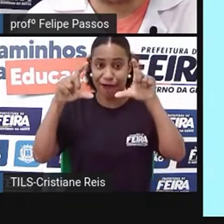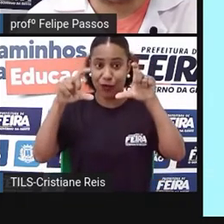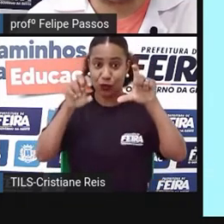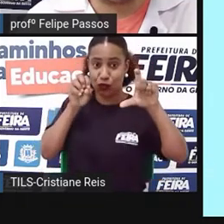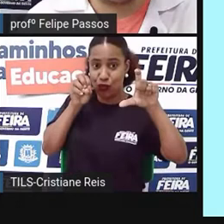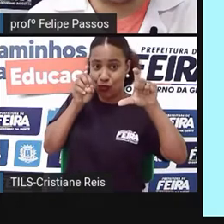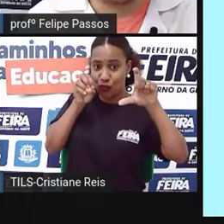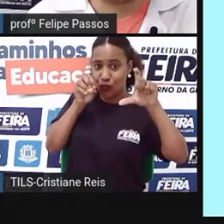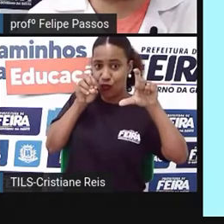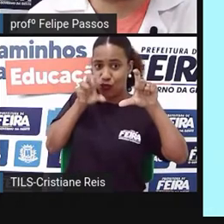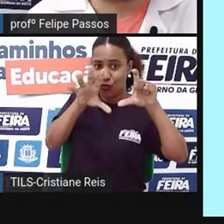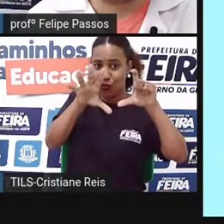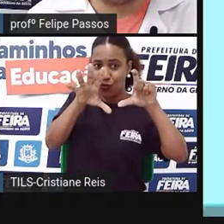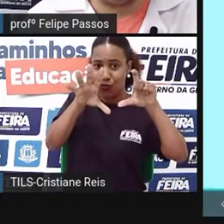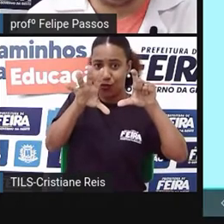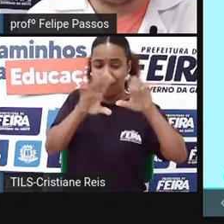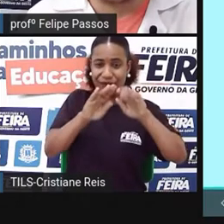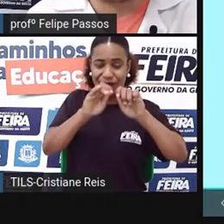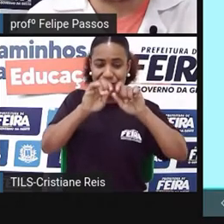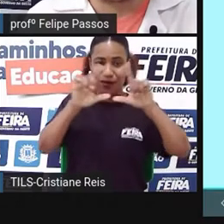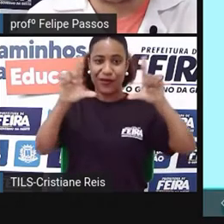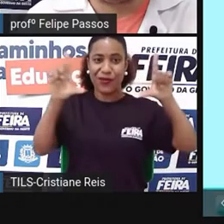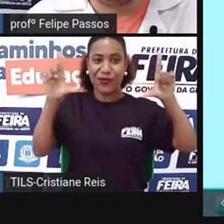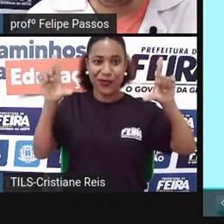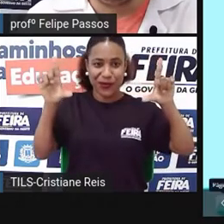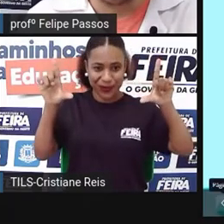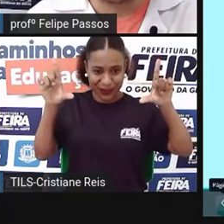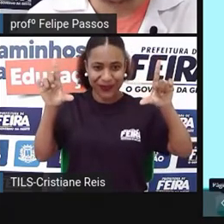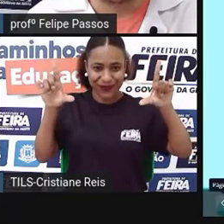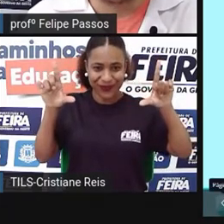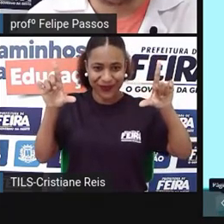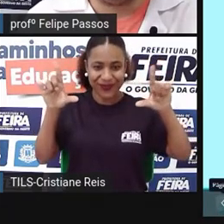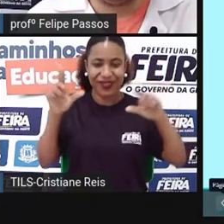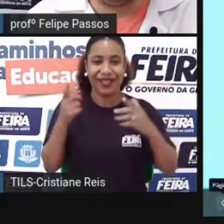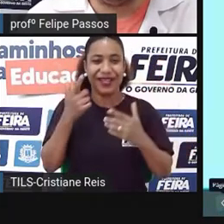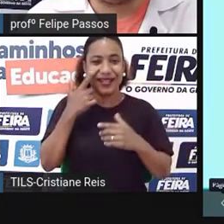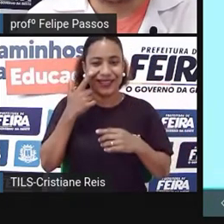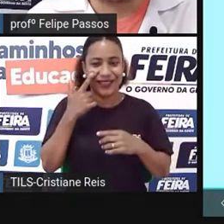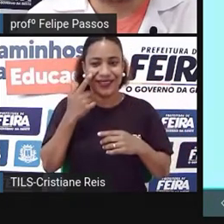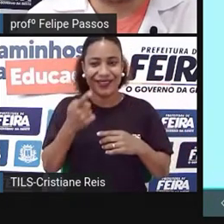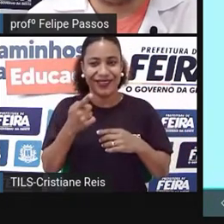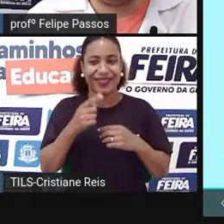poder a gente ganhar volume na foto, ganhar uma sombra diferente, não ficar algo